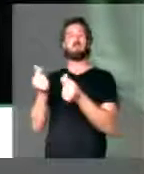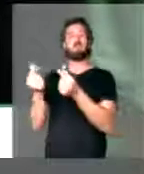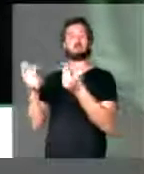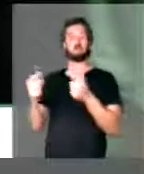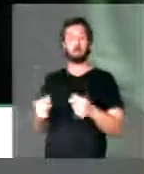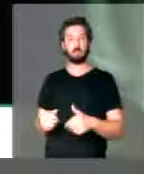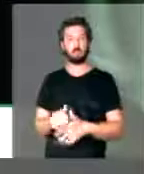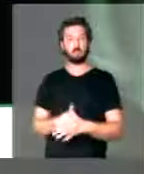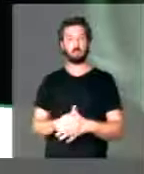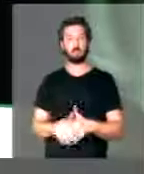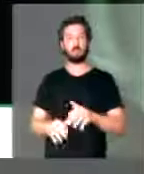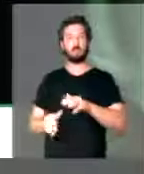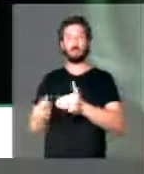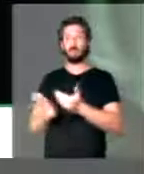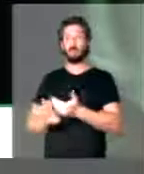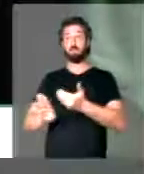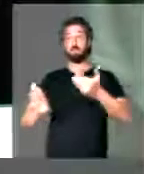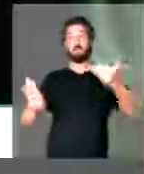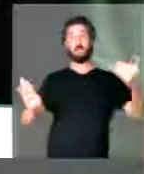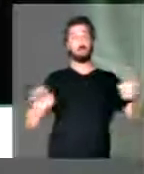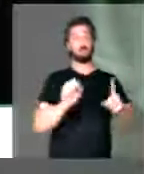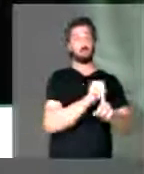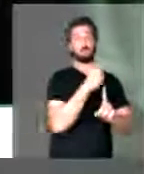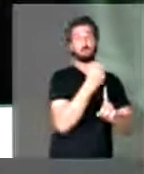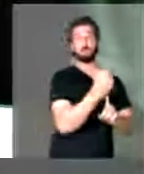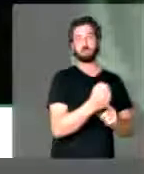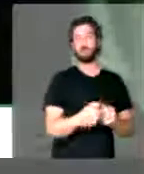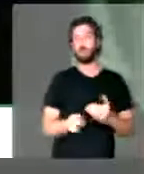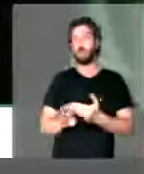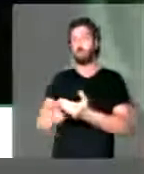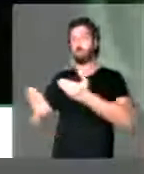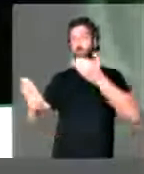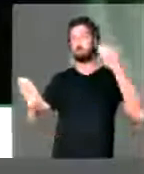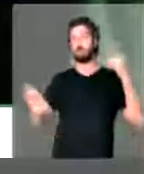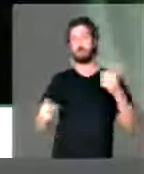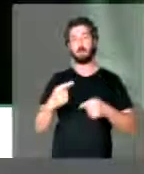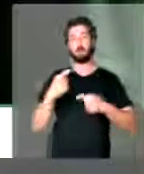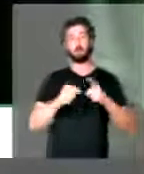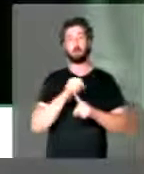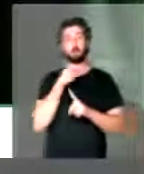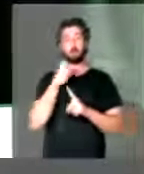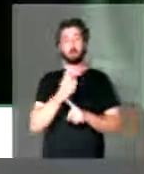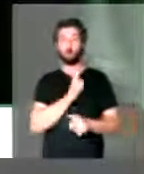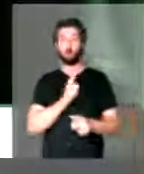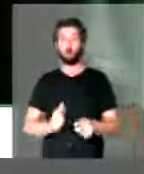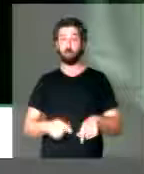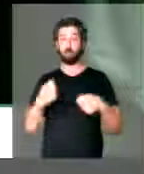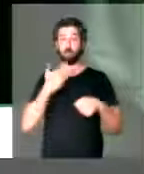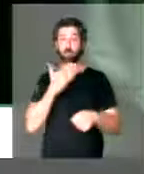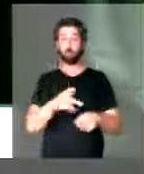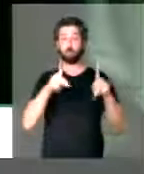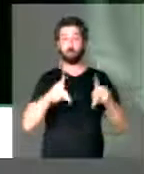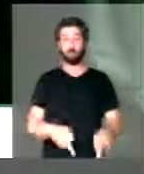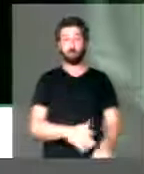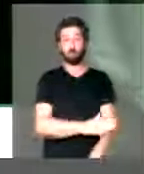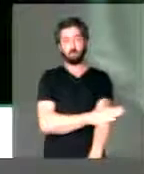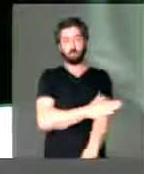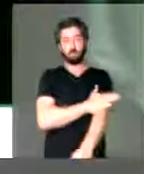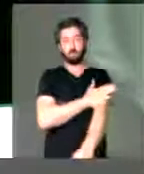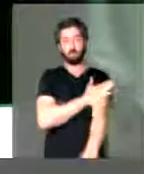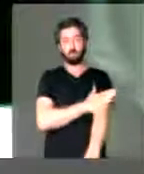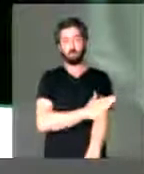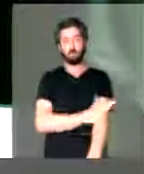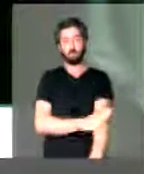longe dos movimentos sociais e longe de uma política social como um governo deve ter para o seu povo. uma